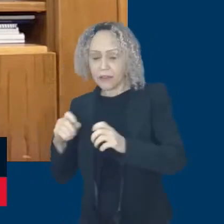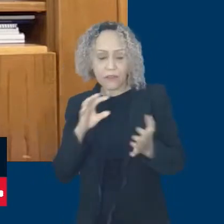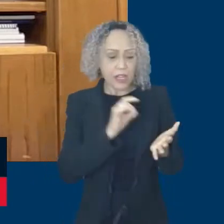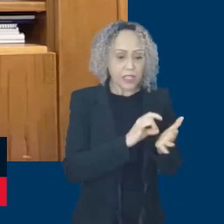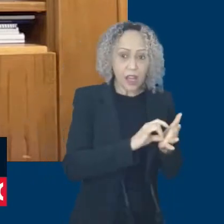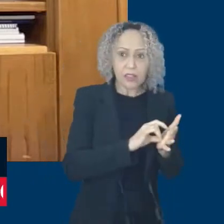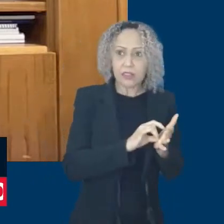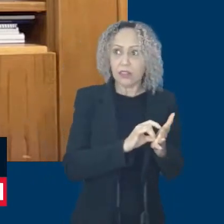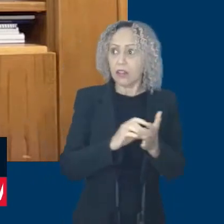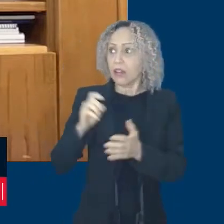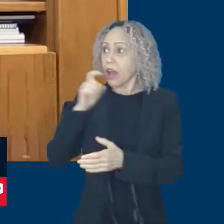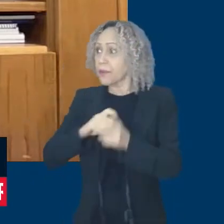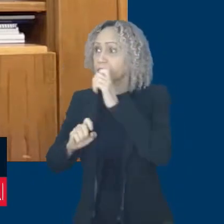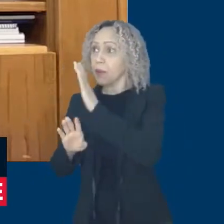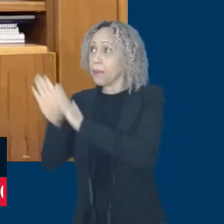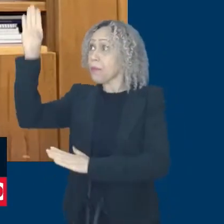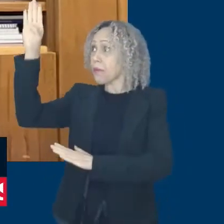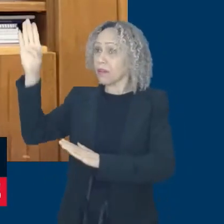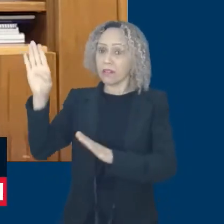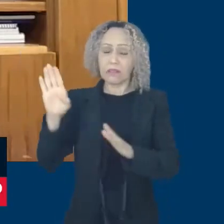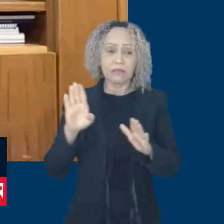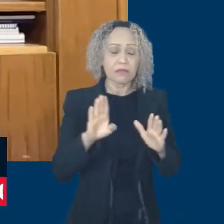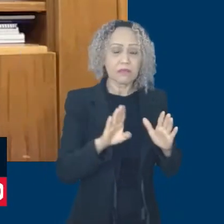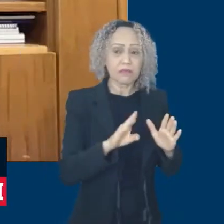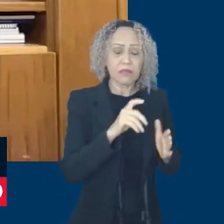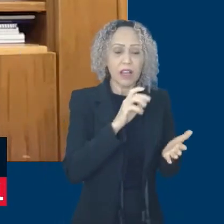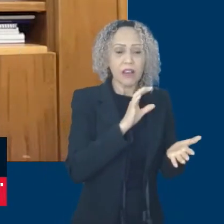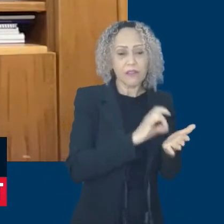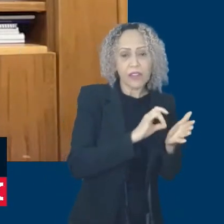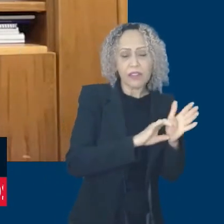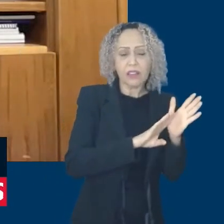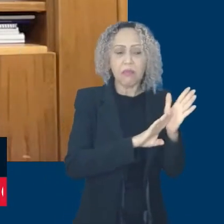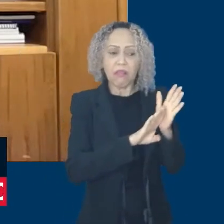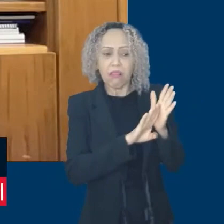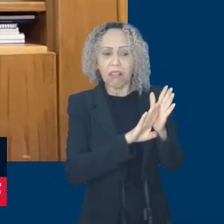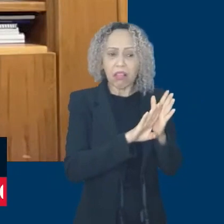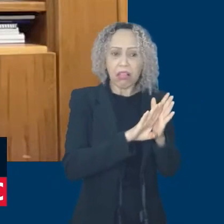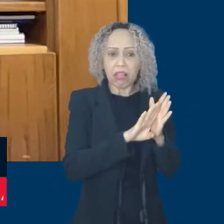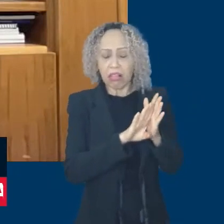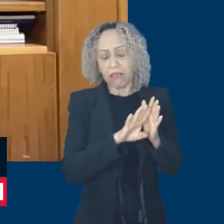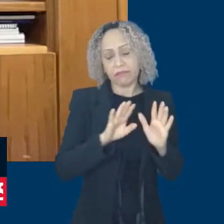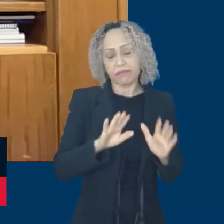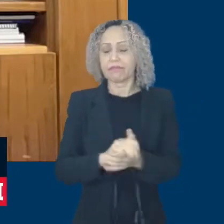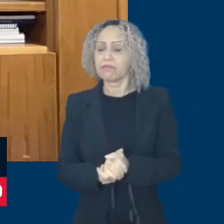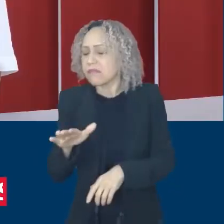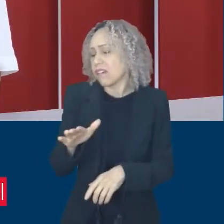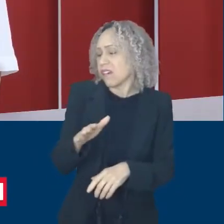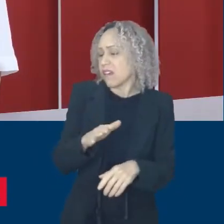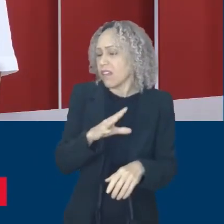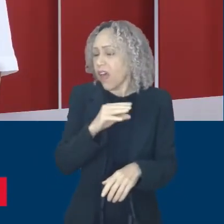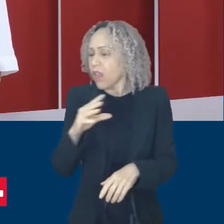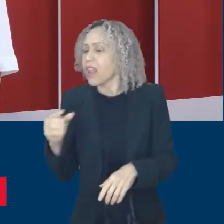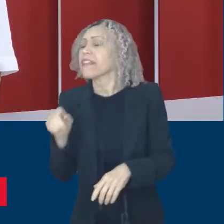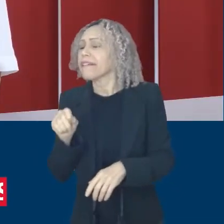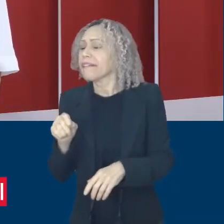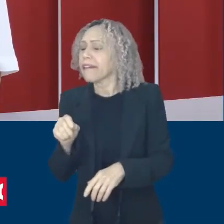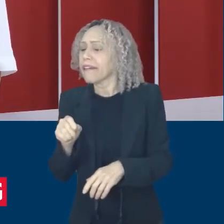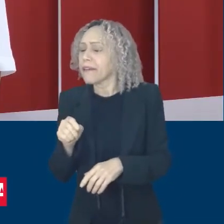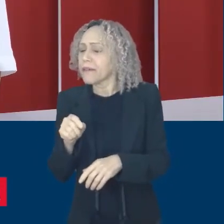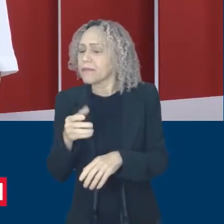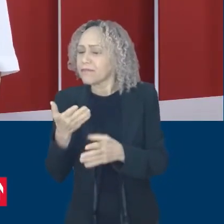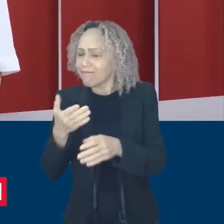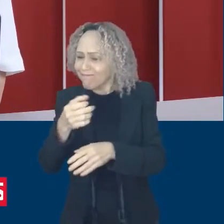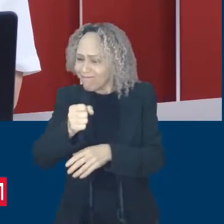casos, dos ataques às escolas, várias vezes usaram as redes sociais para organizar esse tipo de crime. Isso tem que ser